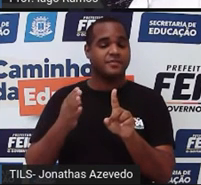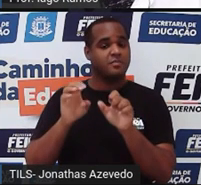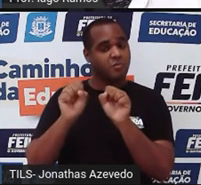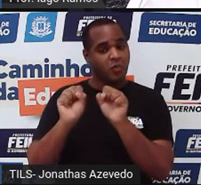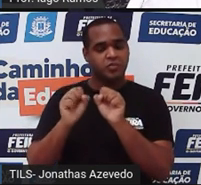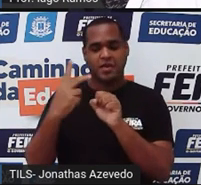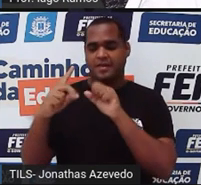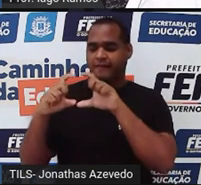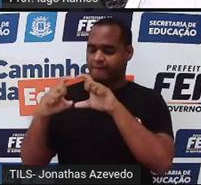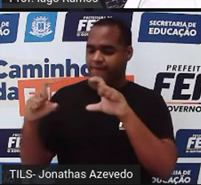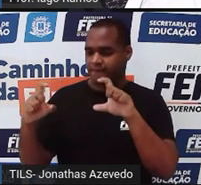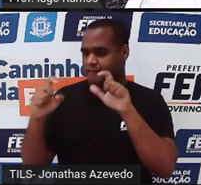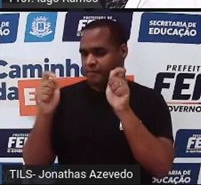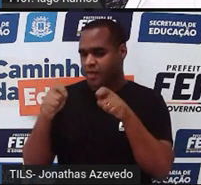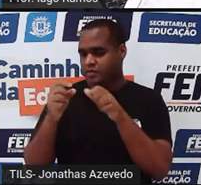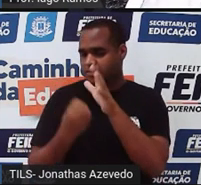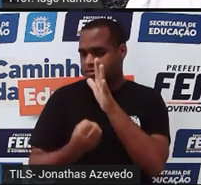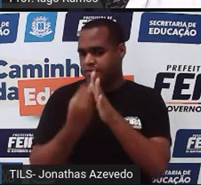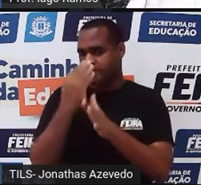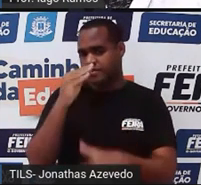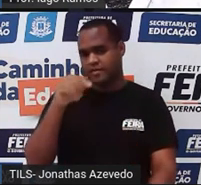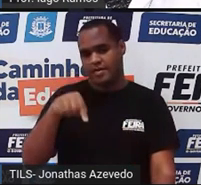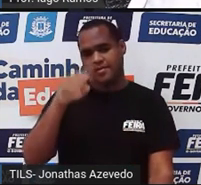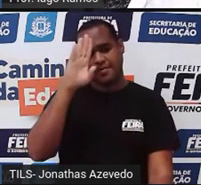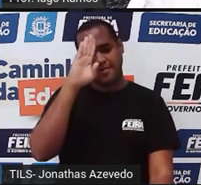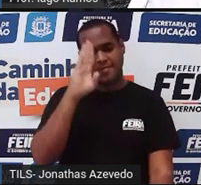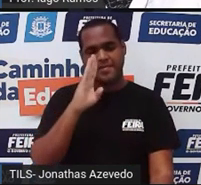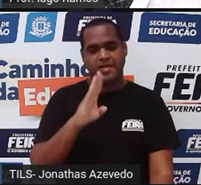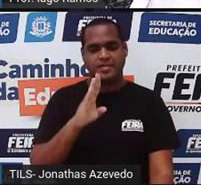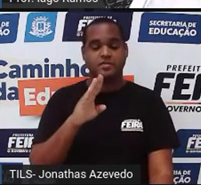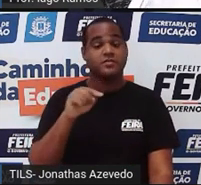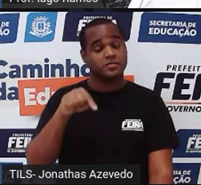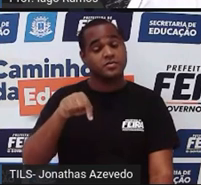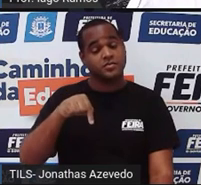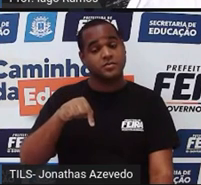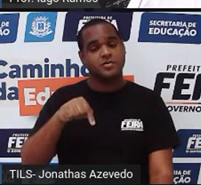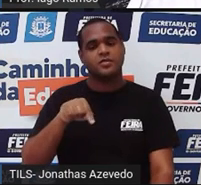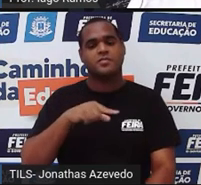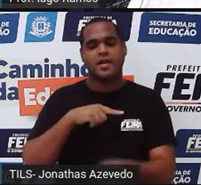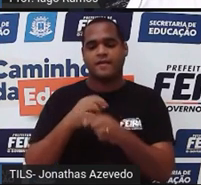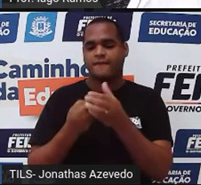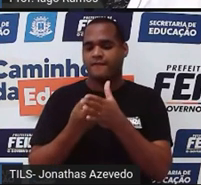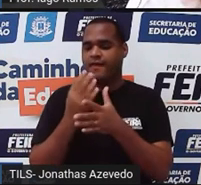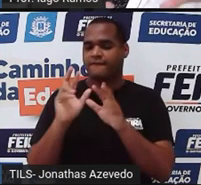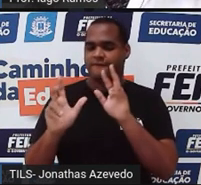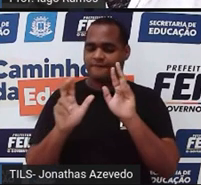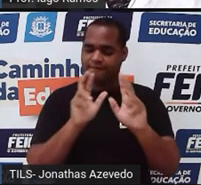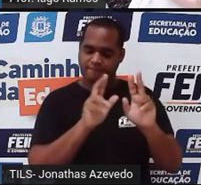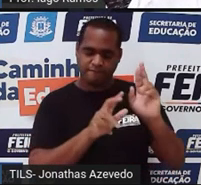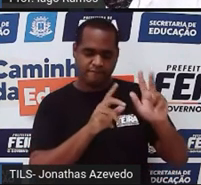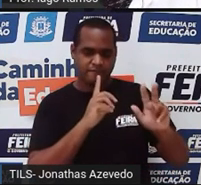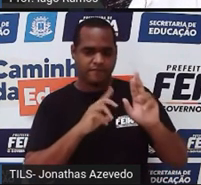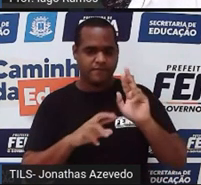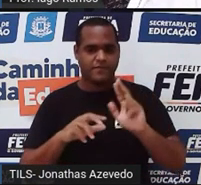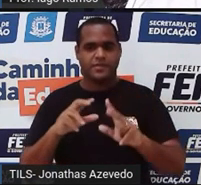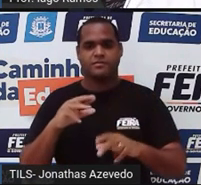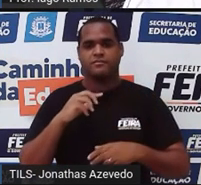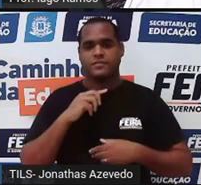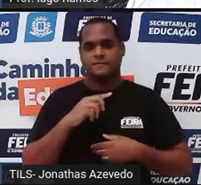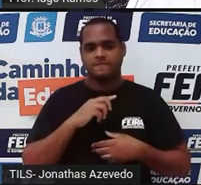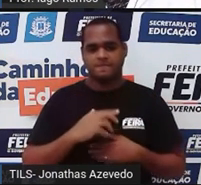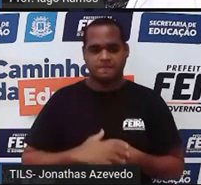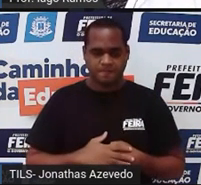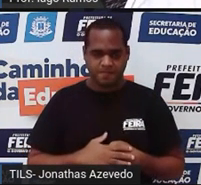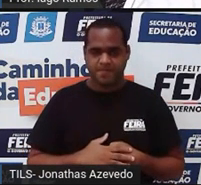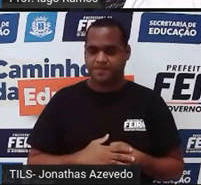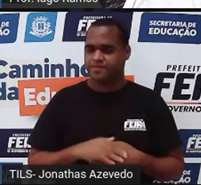que podem ser fabricadas no nosso país, e placas com configurações diferentes. E aí a gente contou todas essas